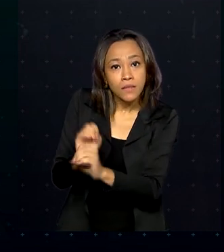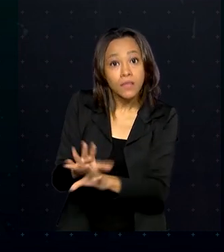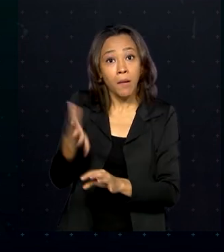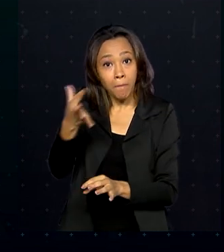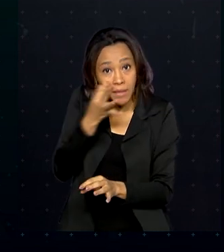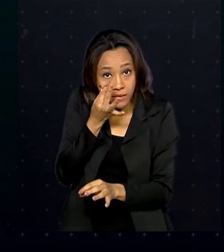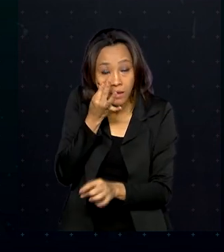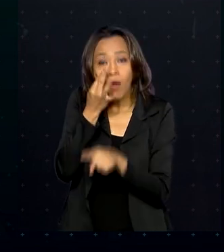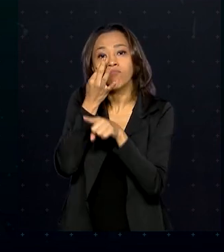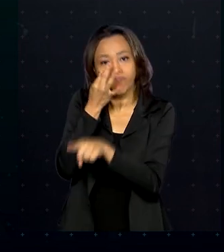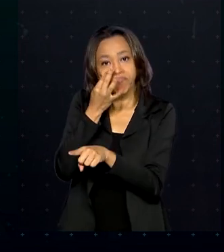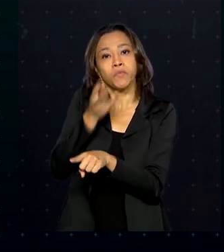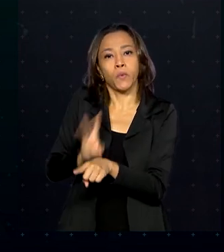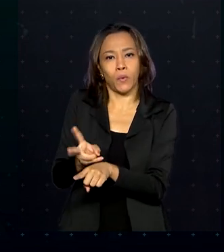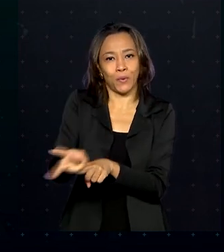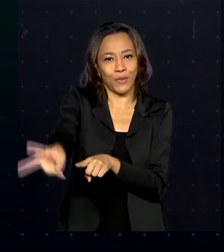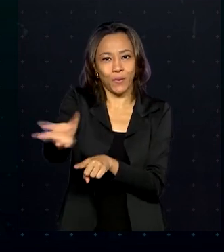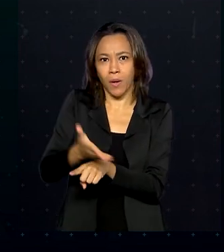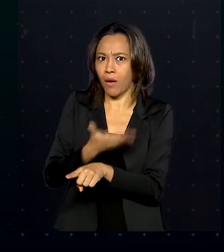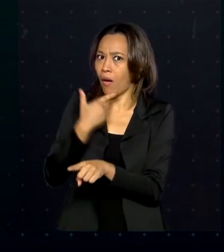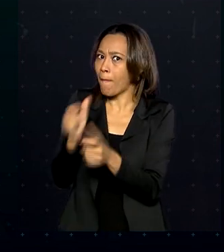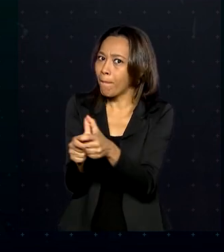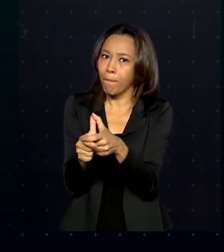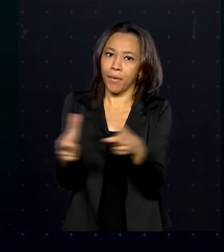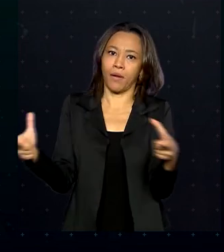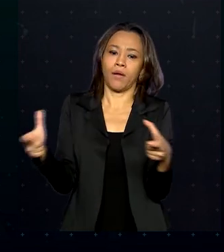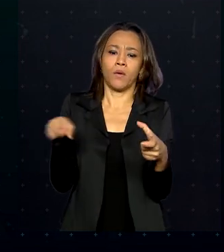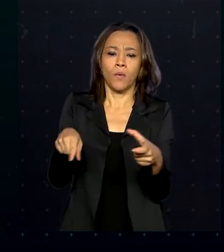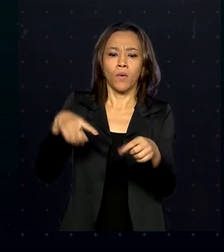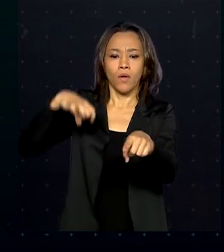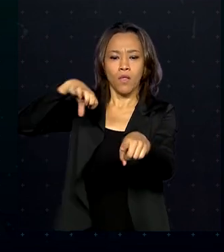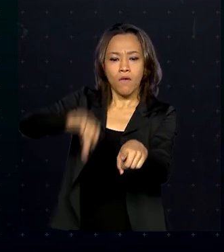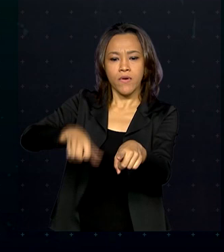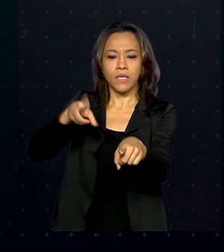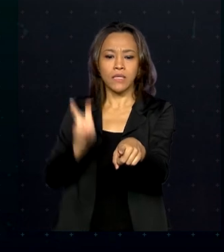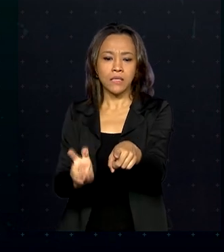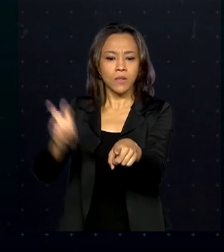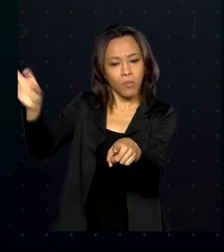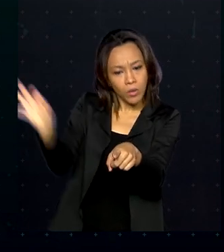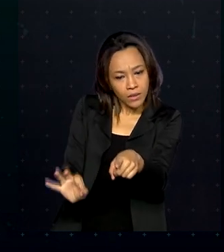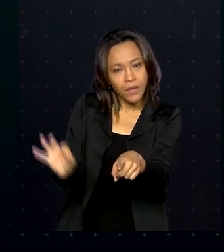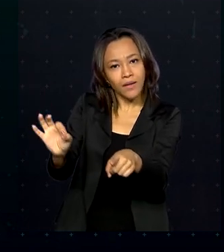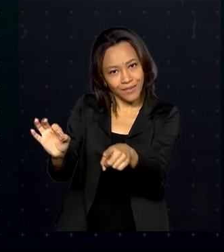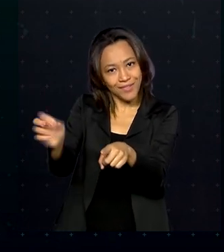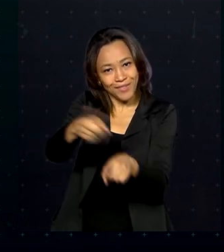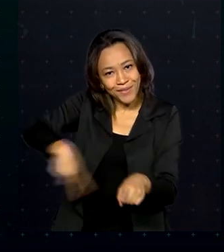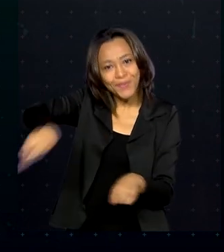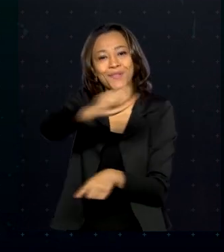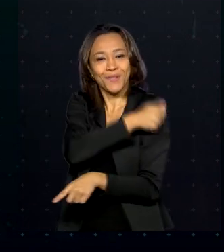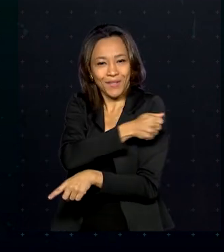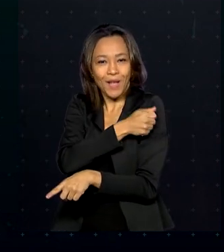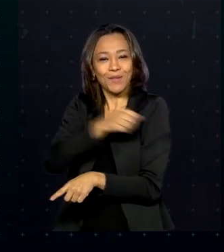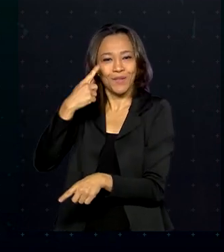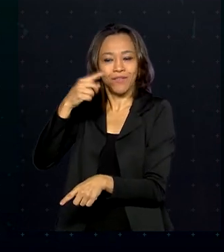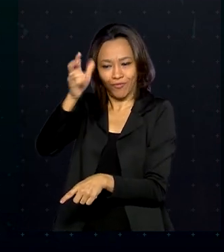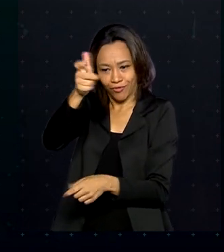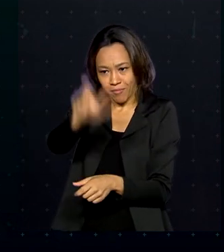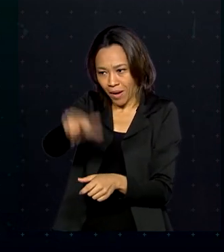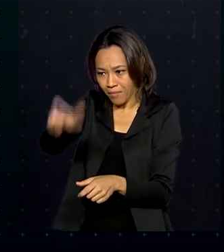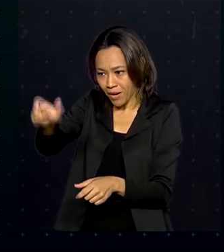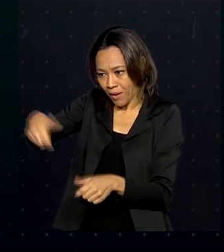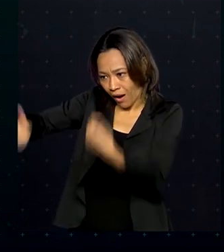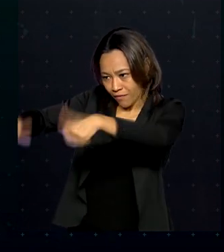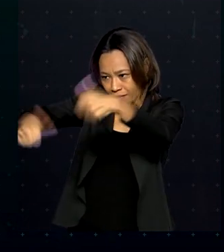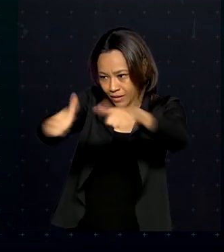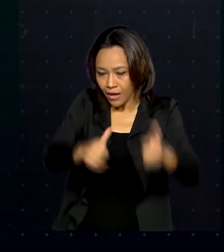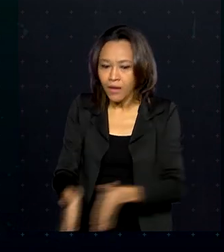presencial continua sendo predominante, com 95% dos estudantes avaliados. Sobre